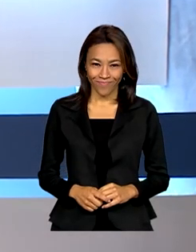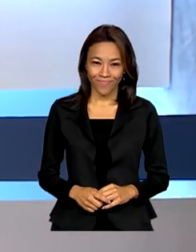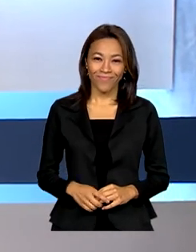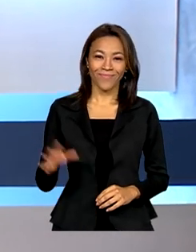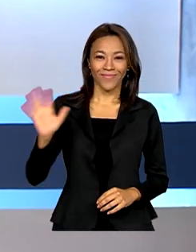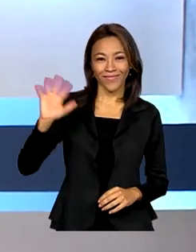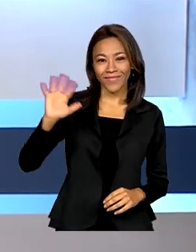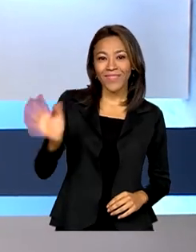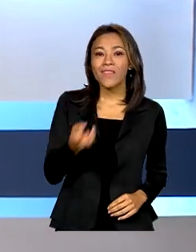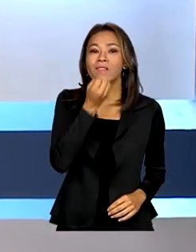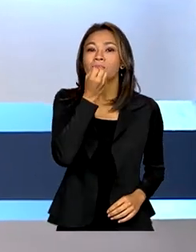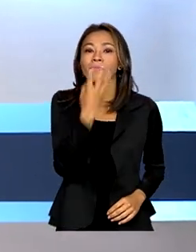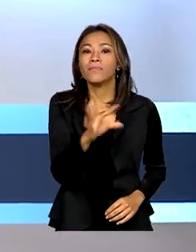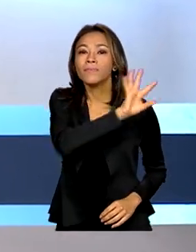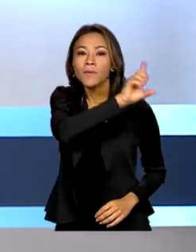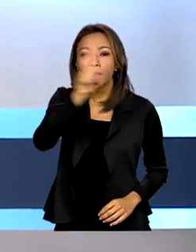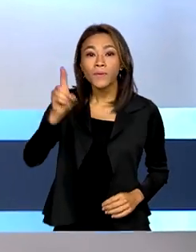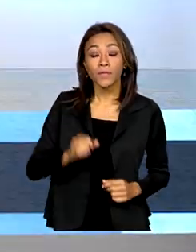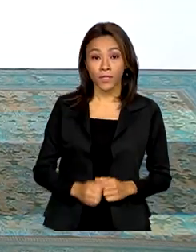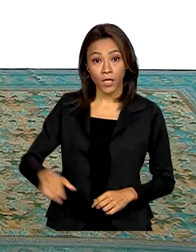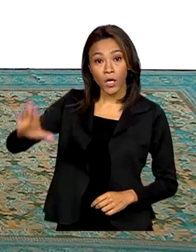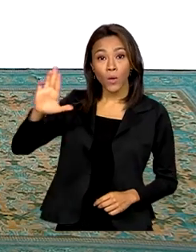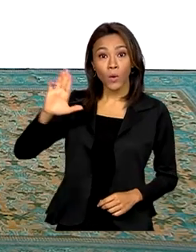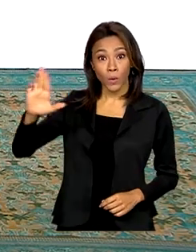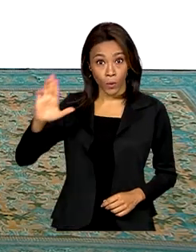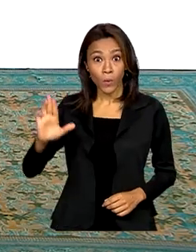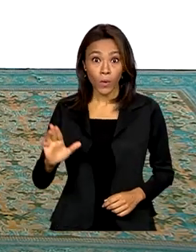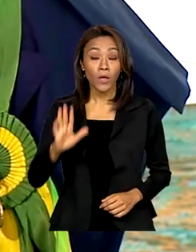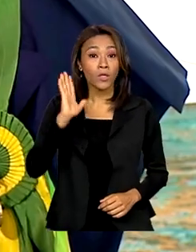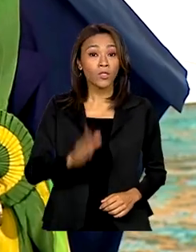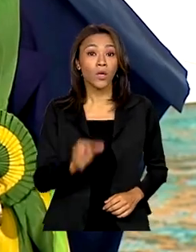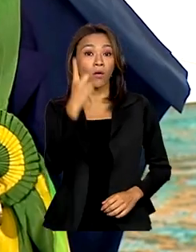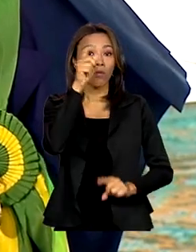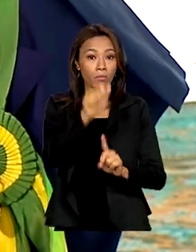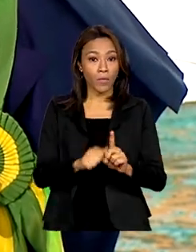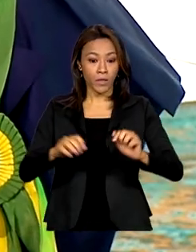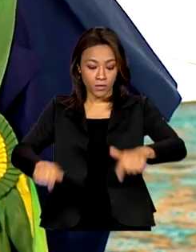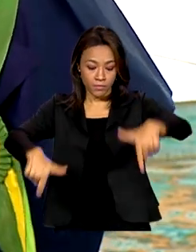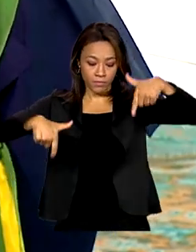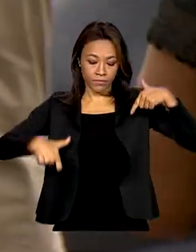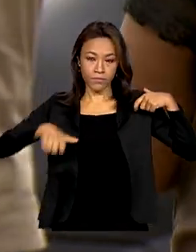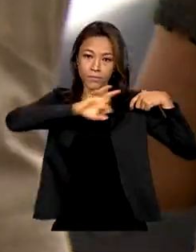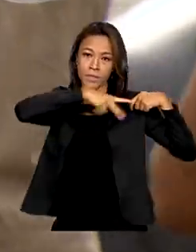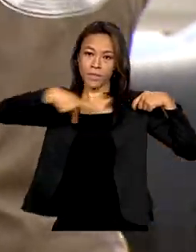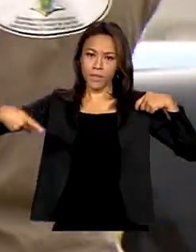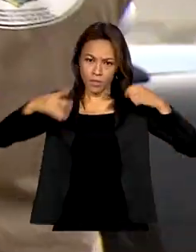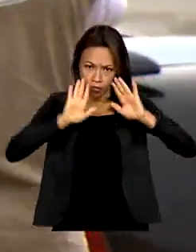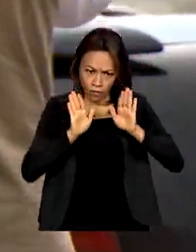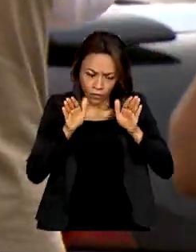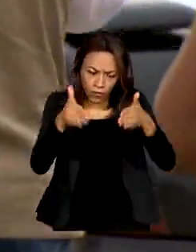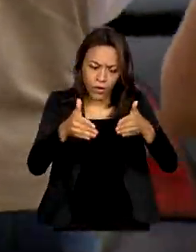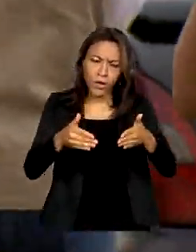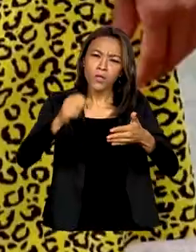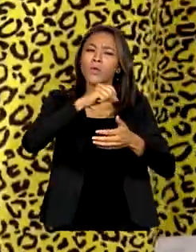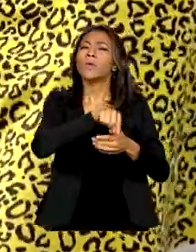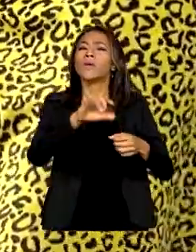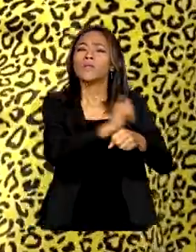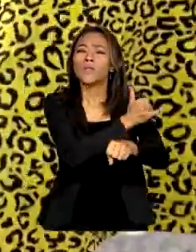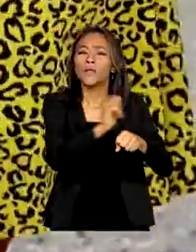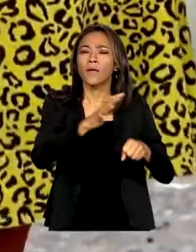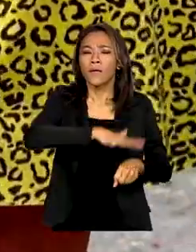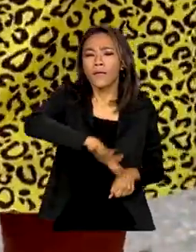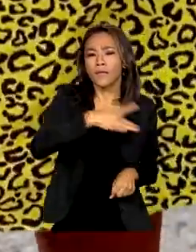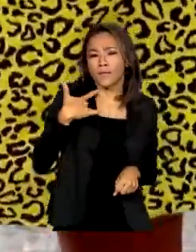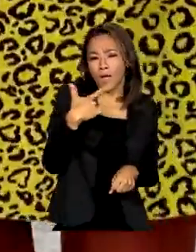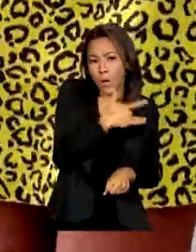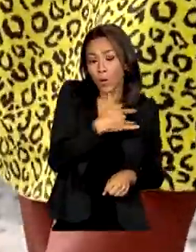Olá, bom dia pra você. Presidente Lula completa um mês de mandato com foco em ações de saúde, combate à fome e